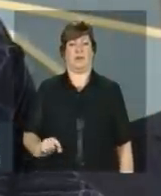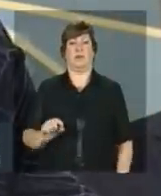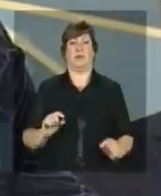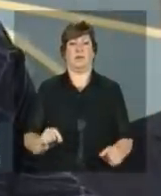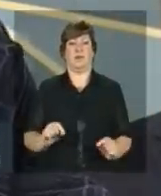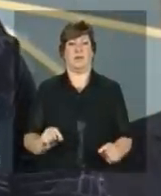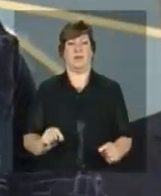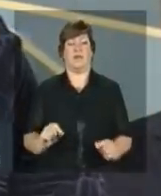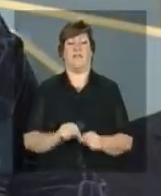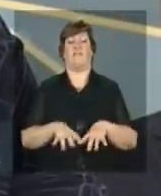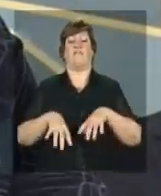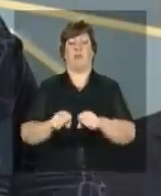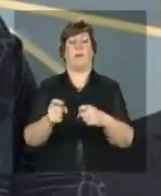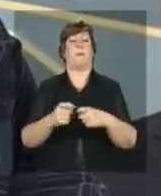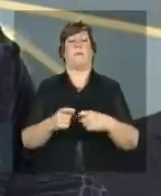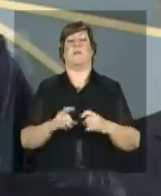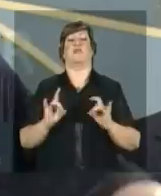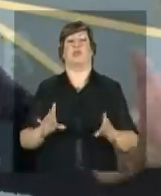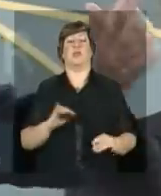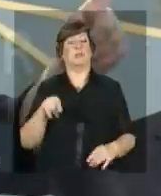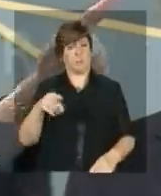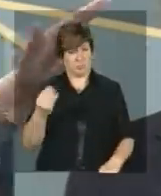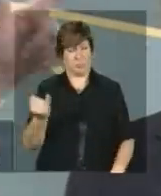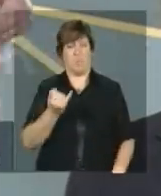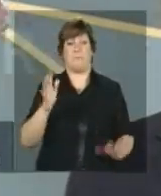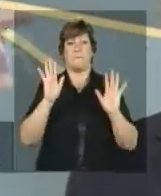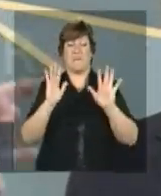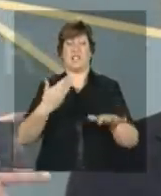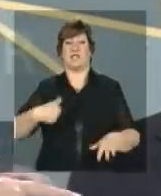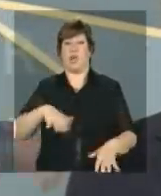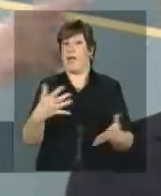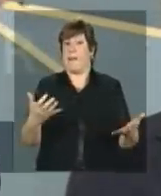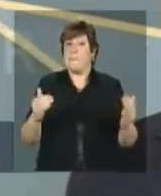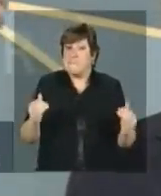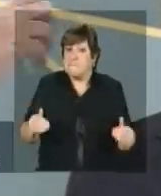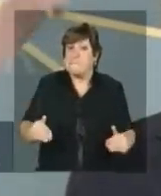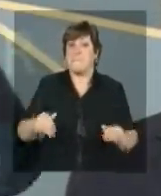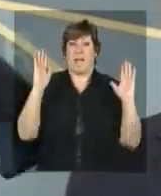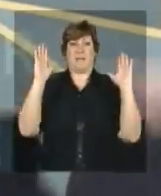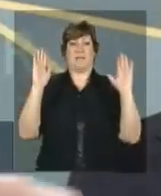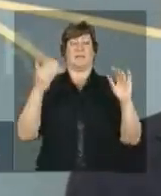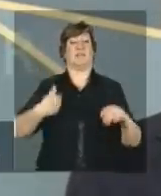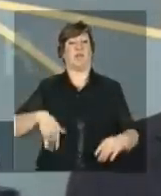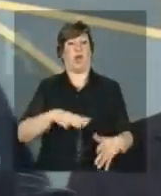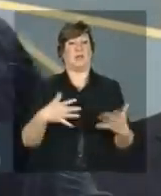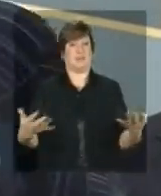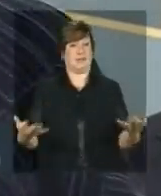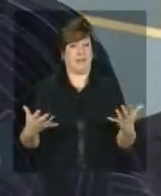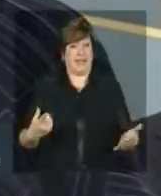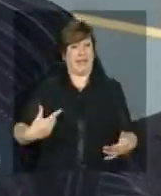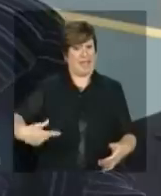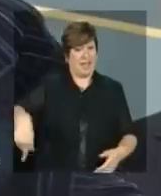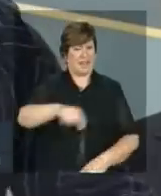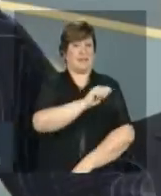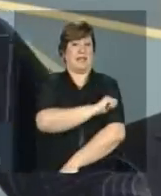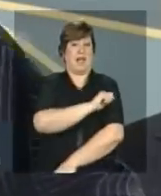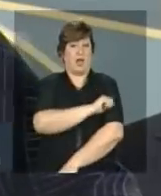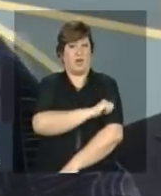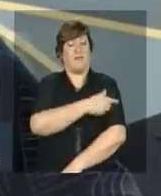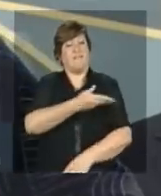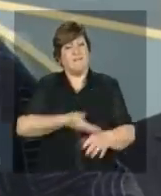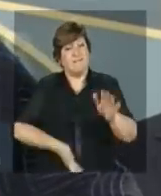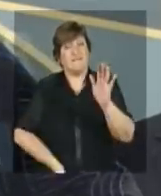formar médicos isso é muito importante mas nós queremos mais nós queremos que esses alunos vão